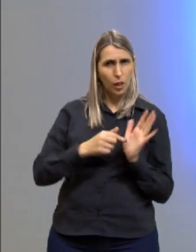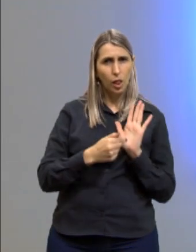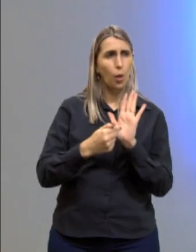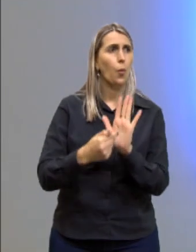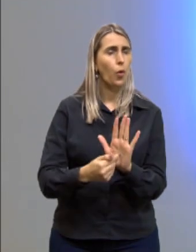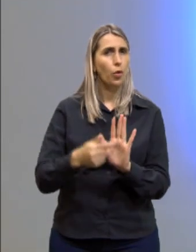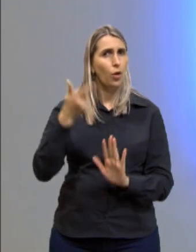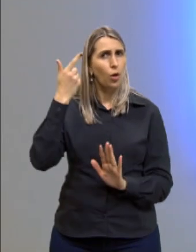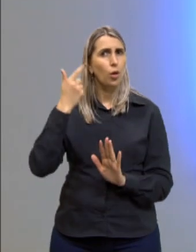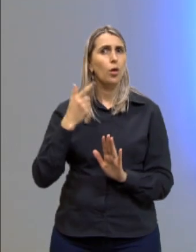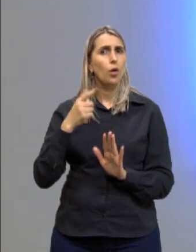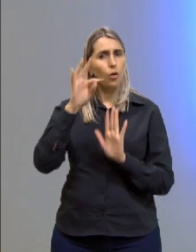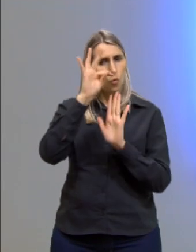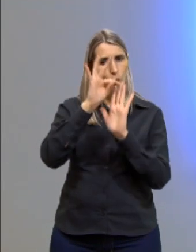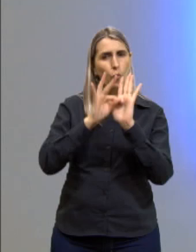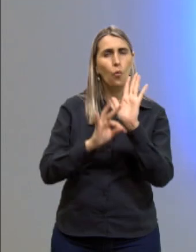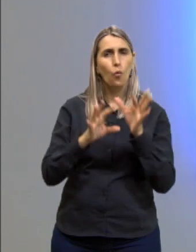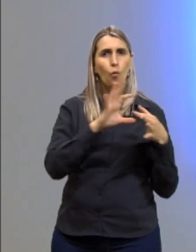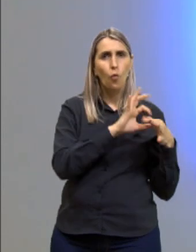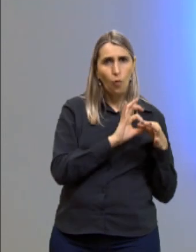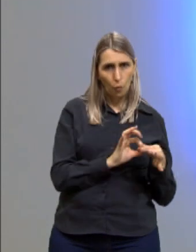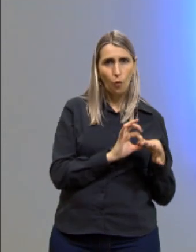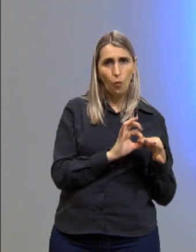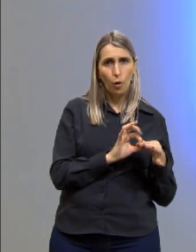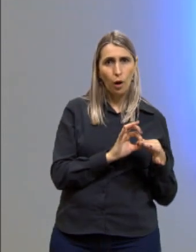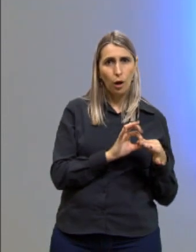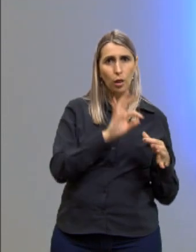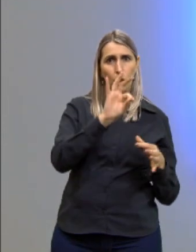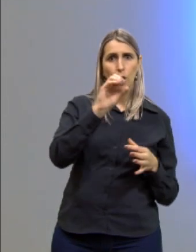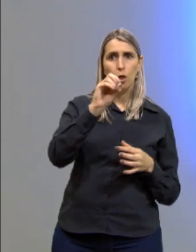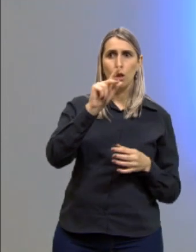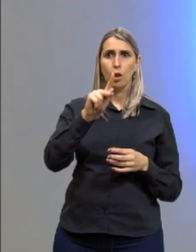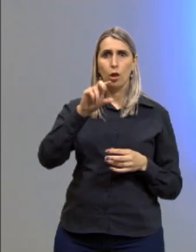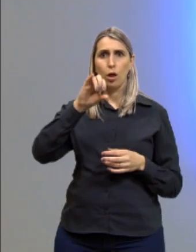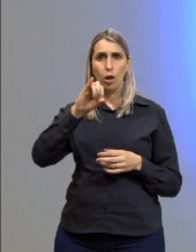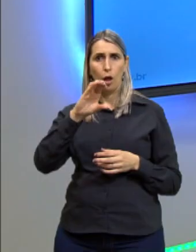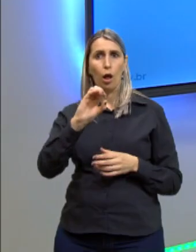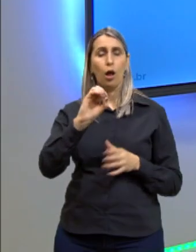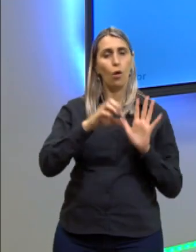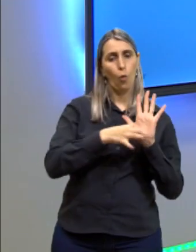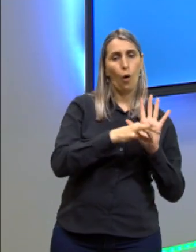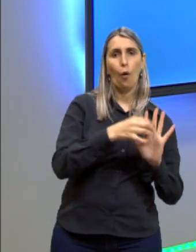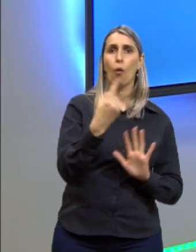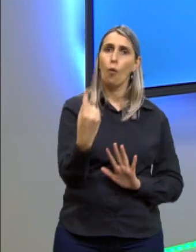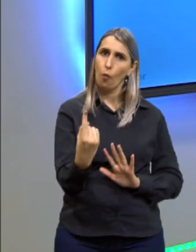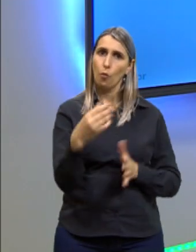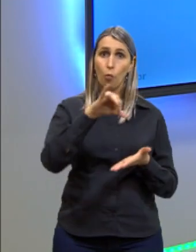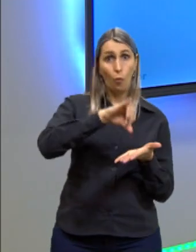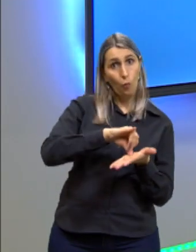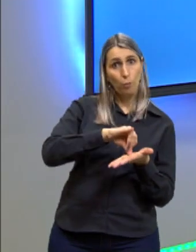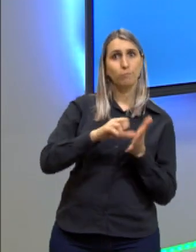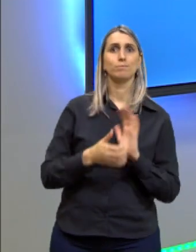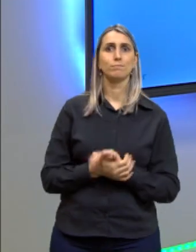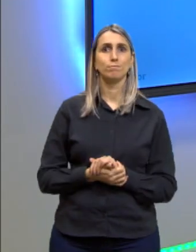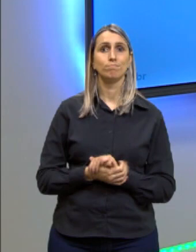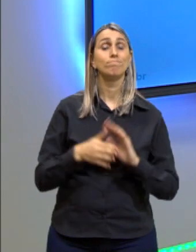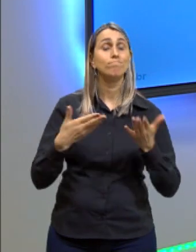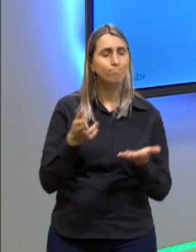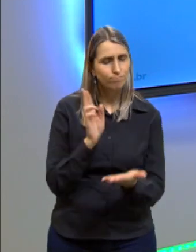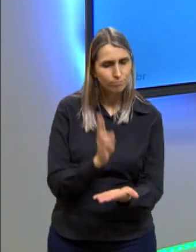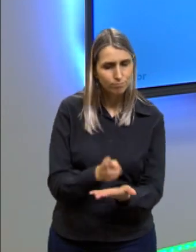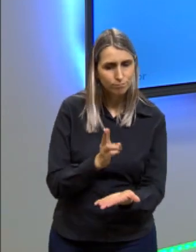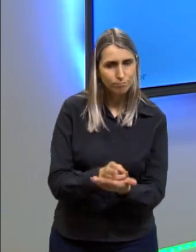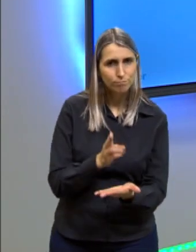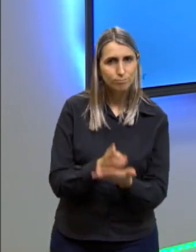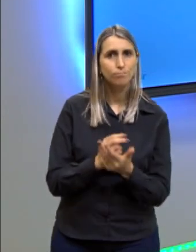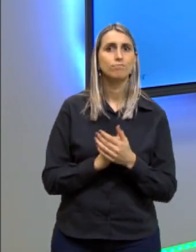repertório ligado ao tópico dela, que é o argumento um dela ampliado. E aí ela continua,